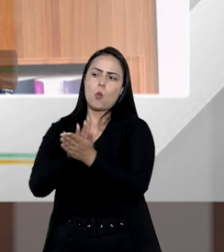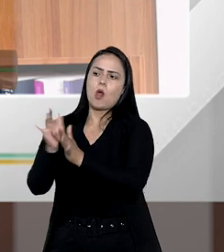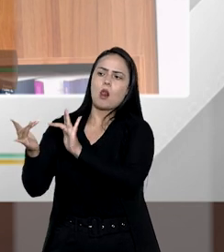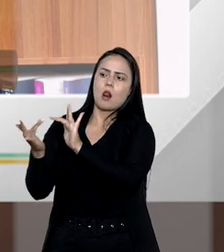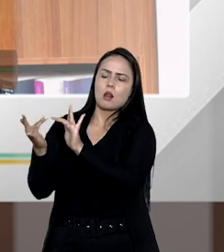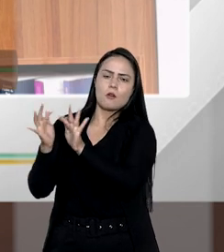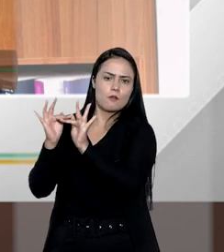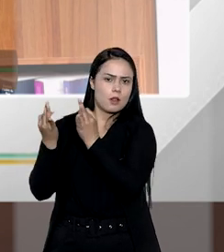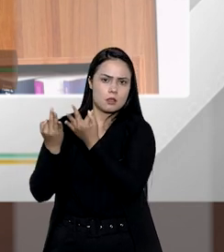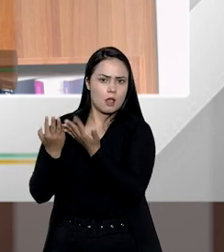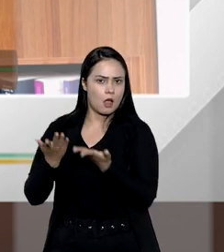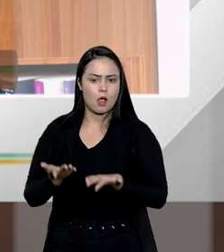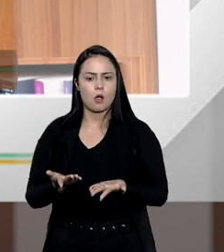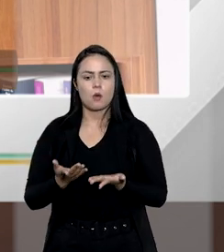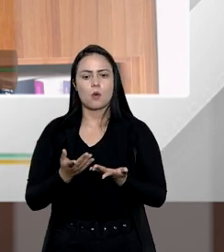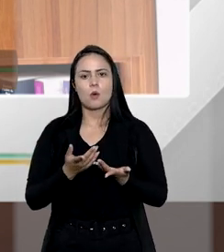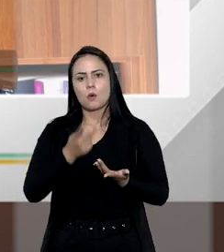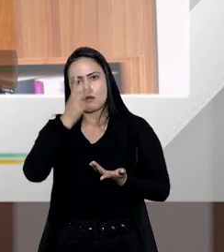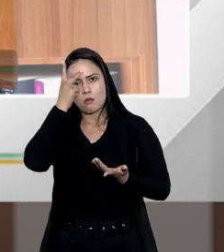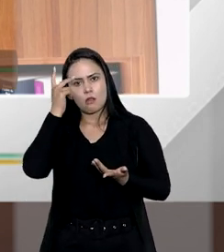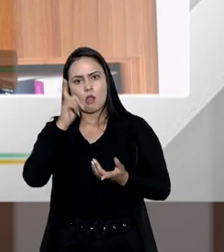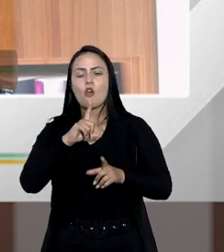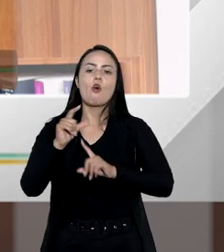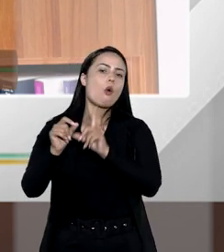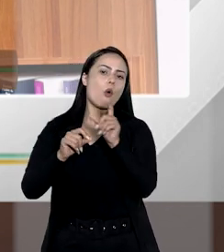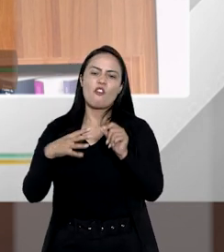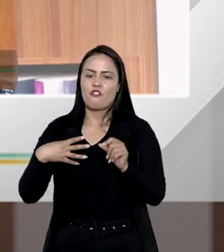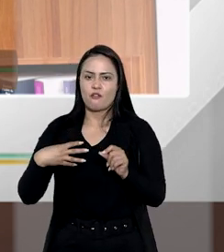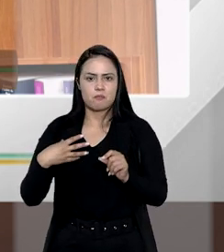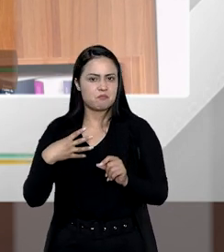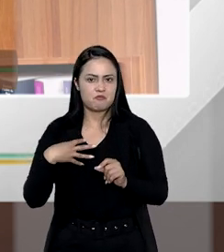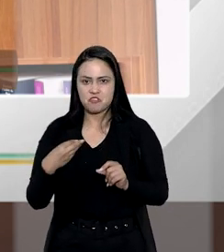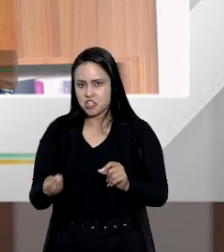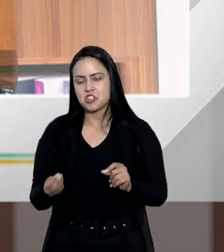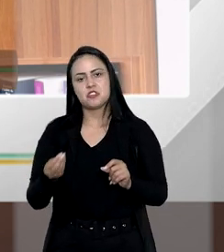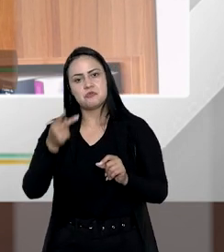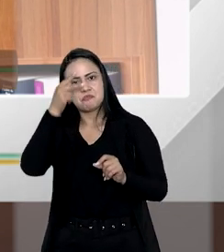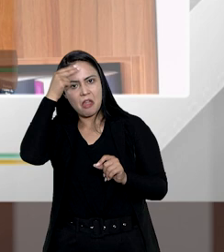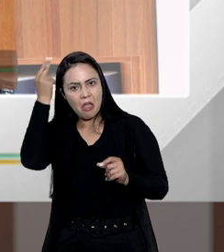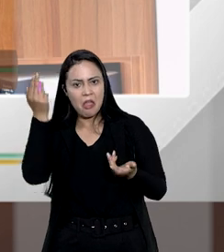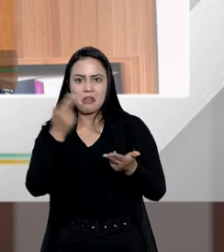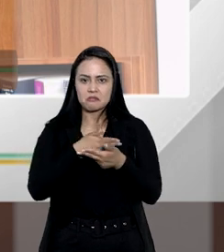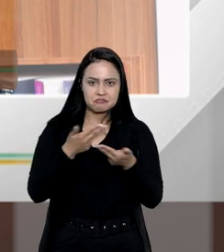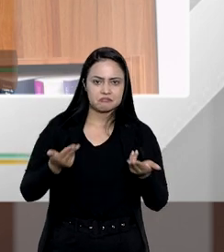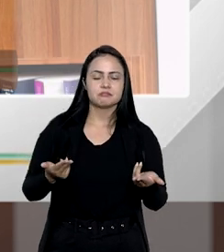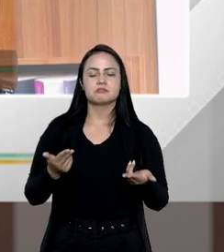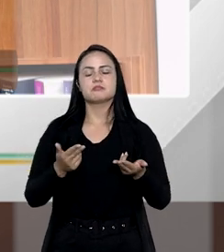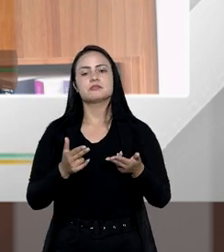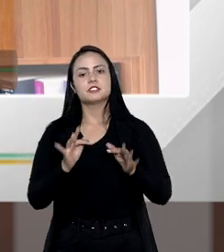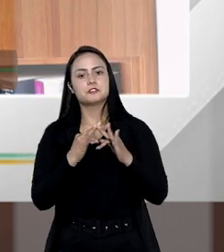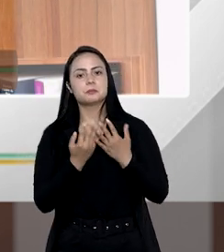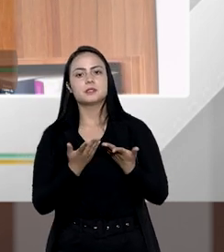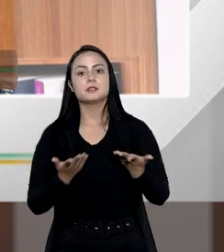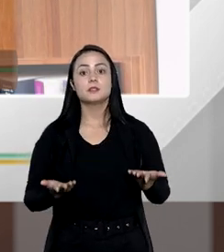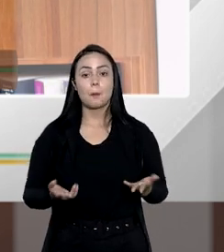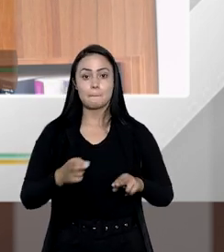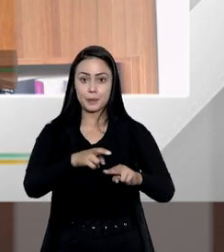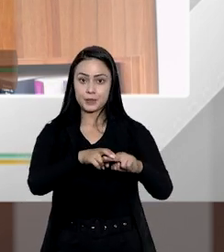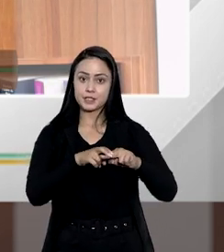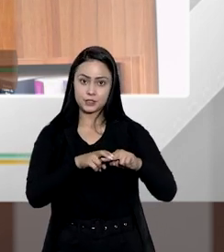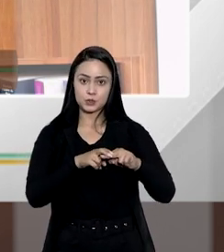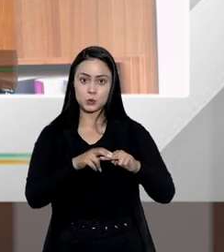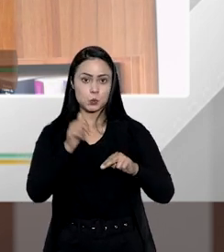relação parental com esses demais parentes com esses demais herdeiros então por isso ele